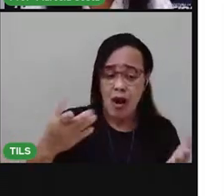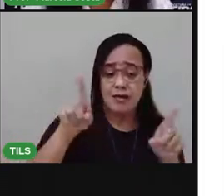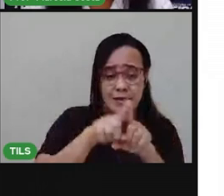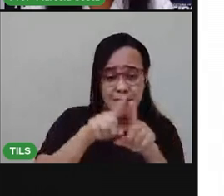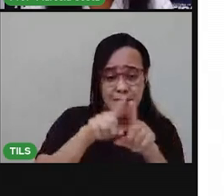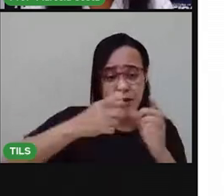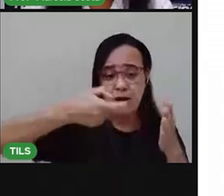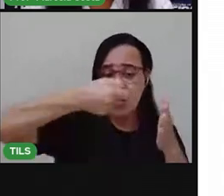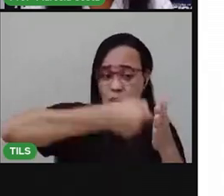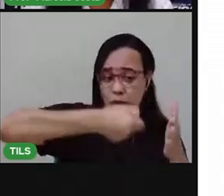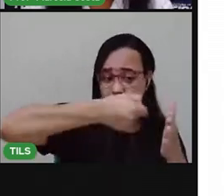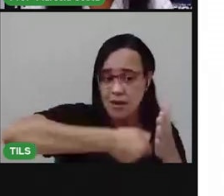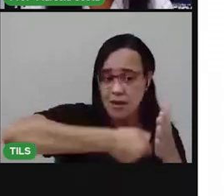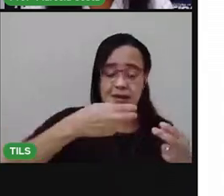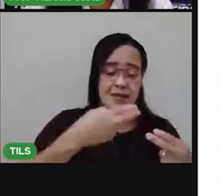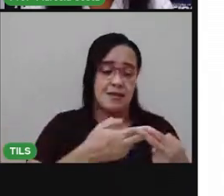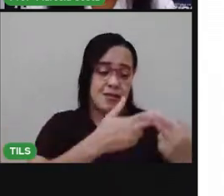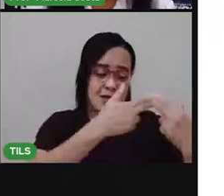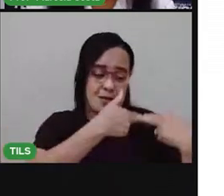as suas responsabilidades.